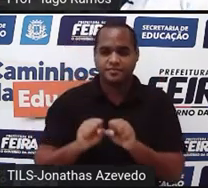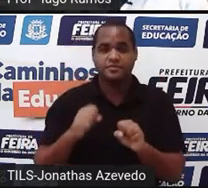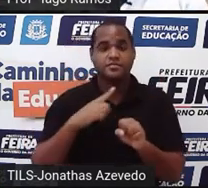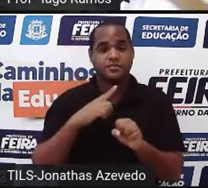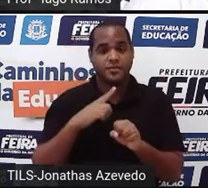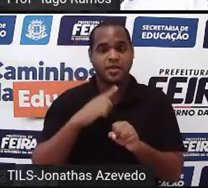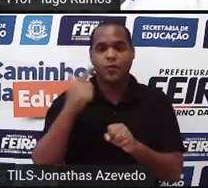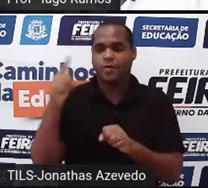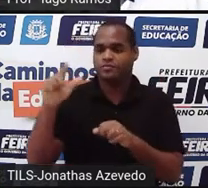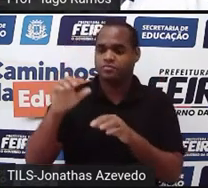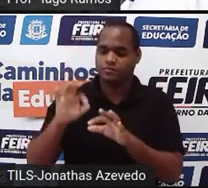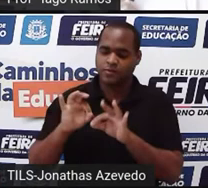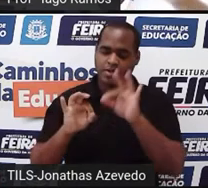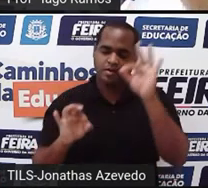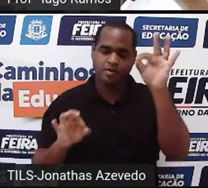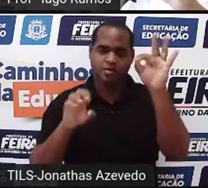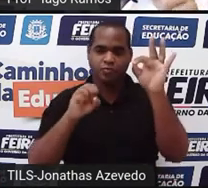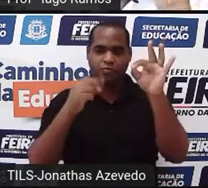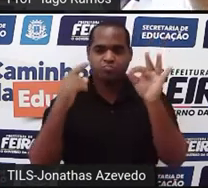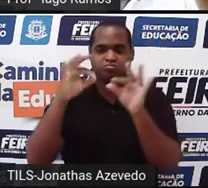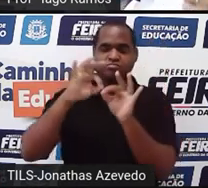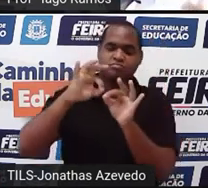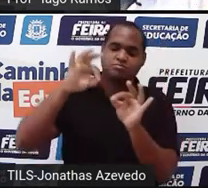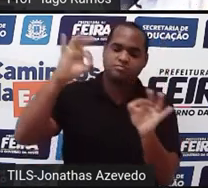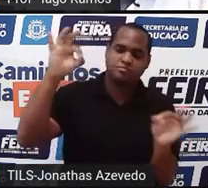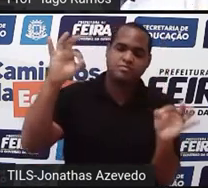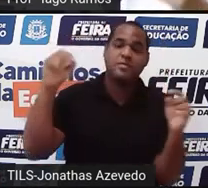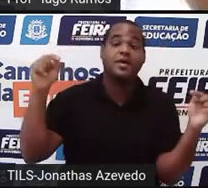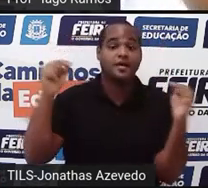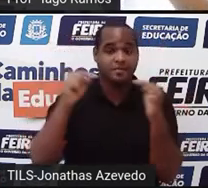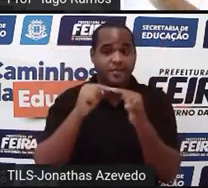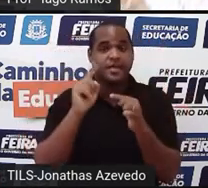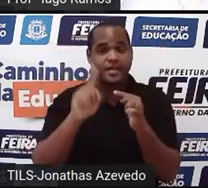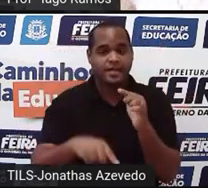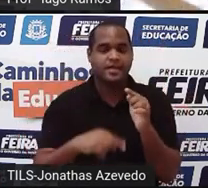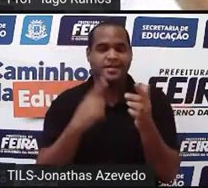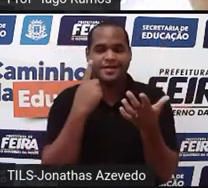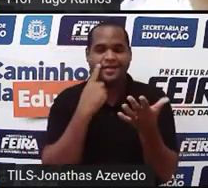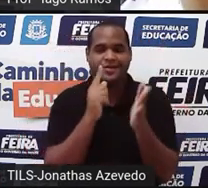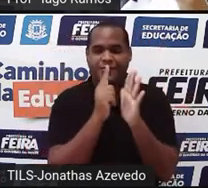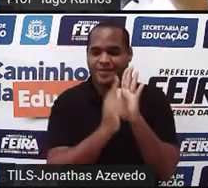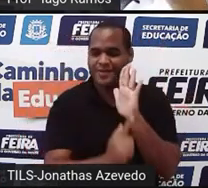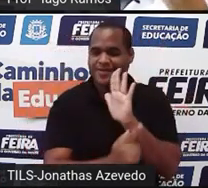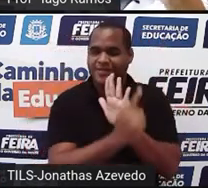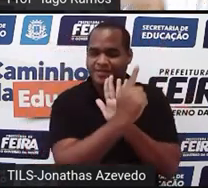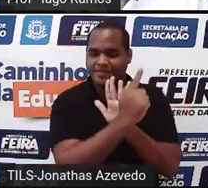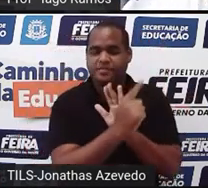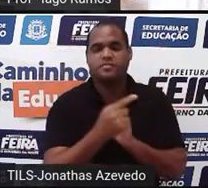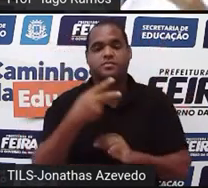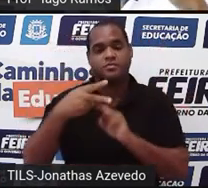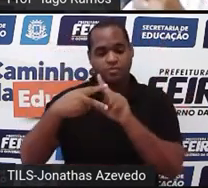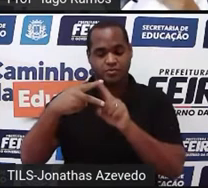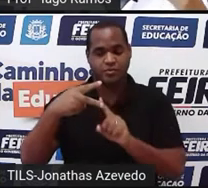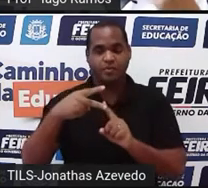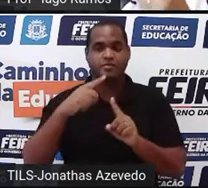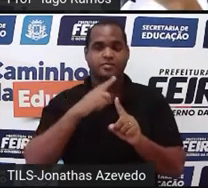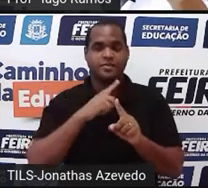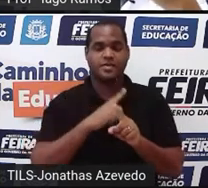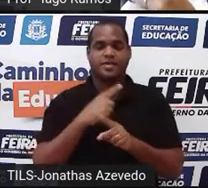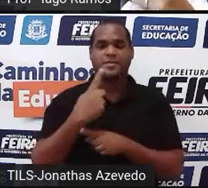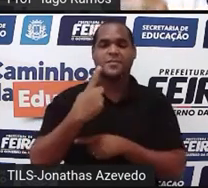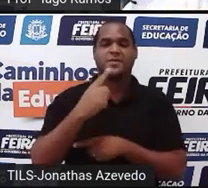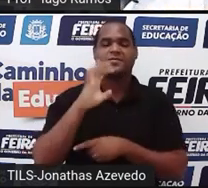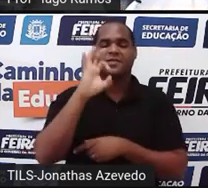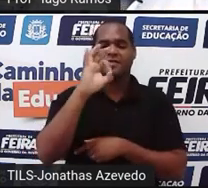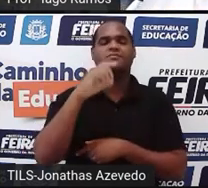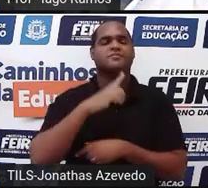reta, né? É a representação gráfica de uma equação que tem duas incógnitas, né? Uma equação no primeiro grau